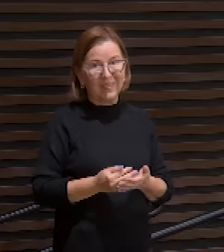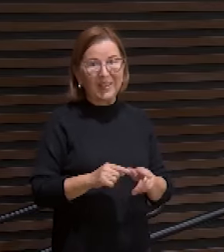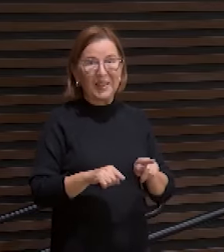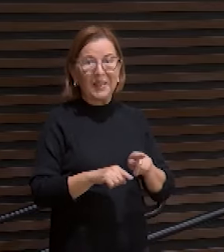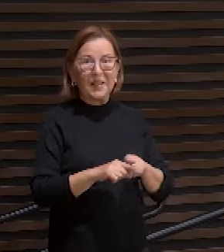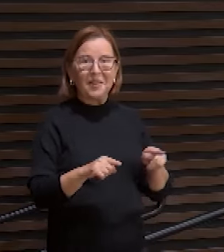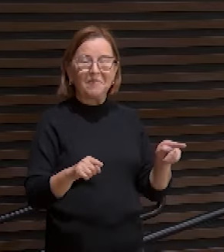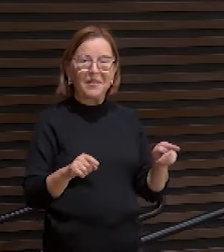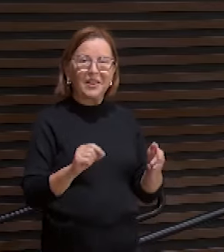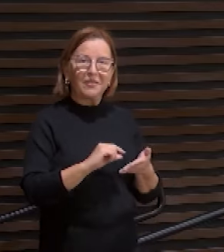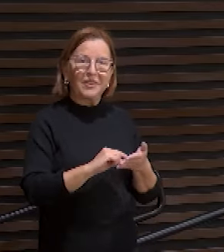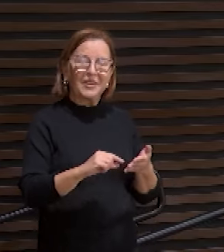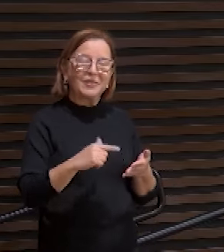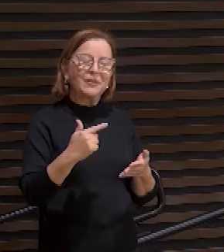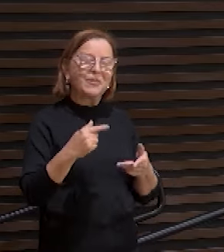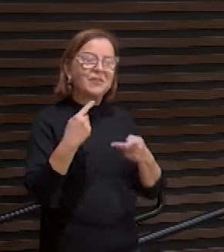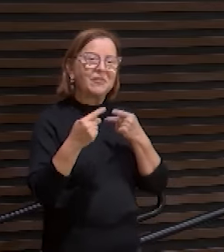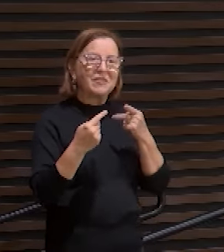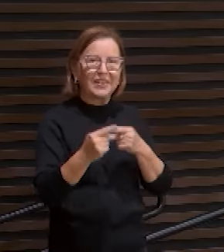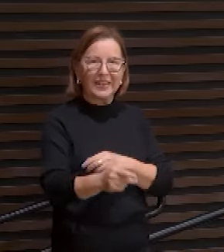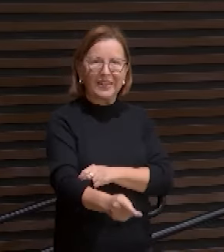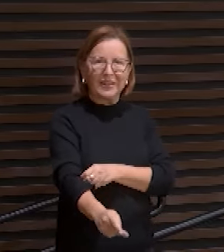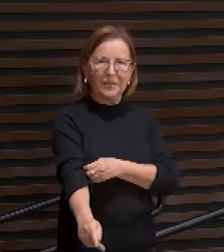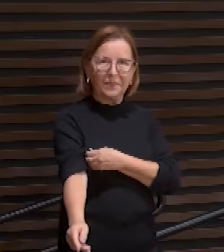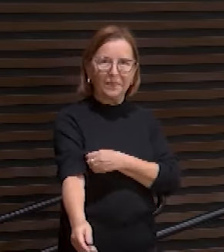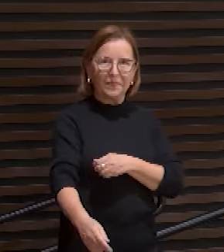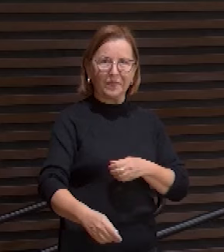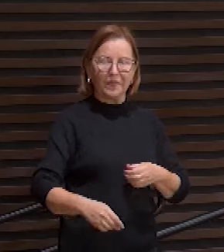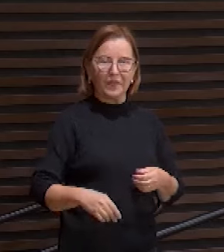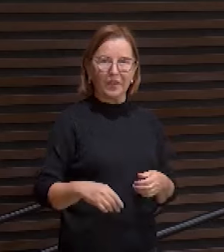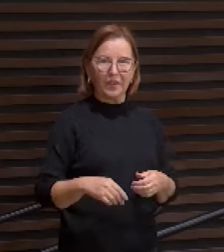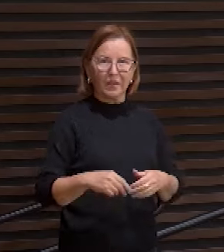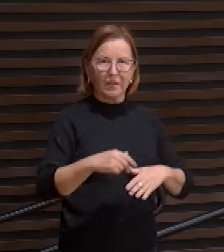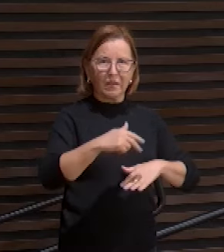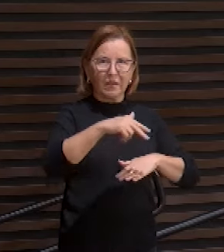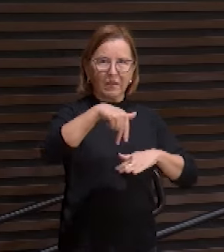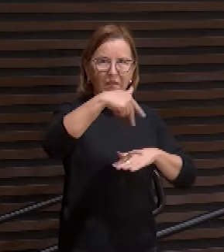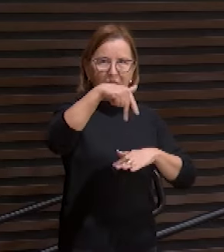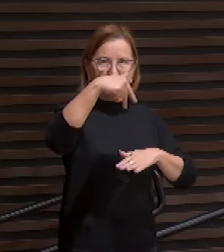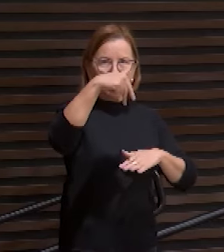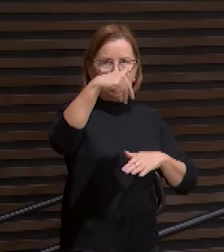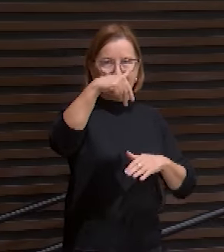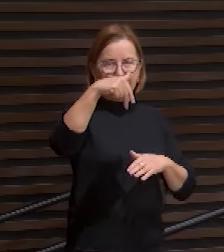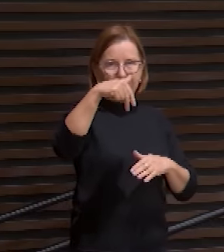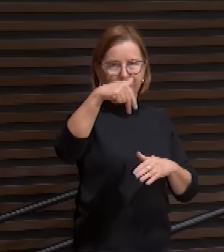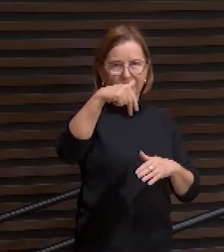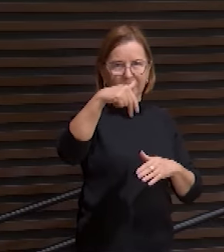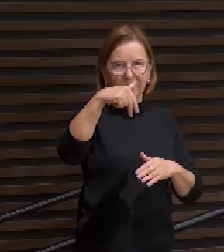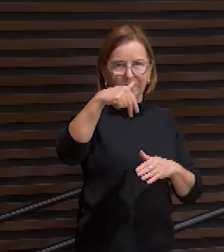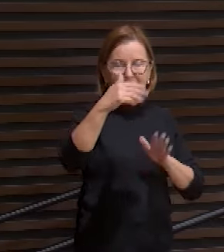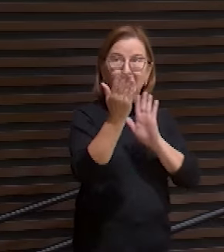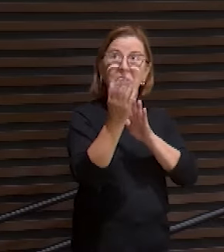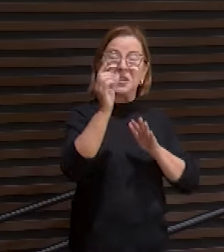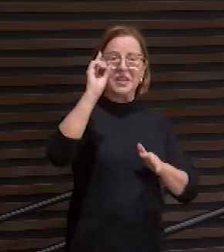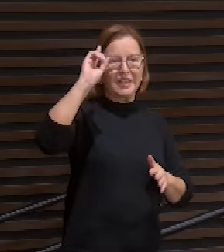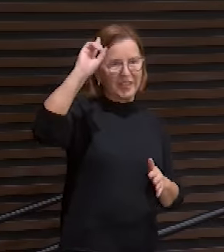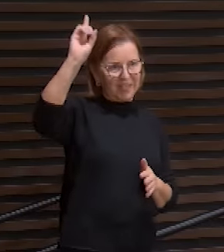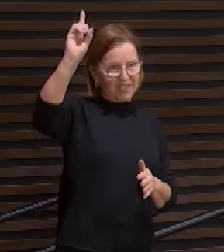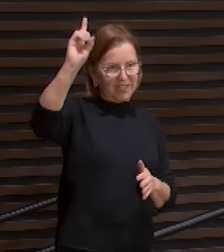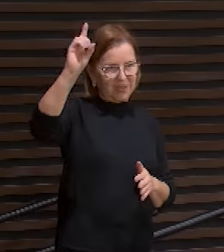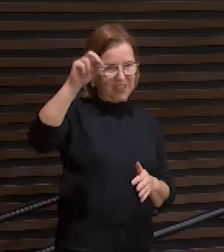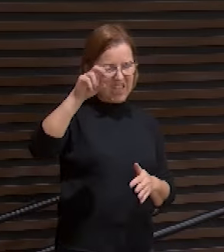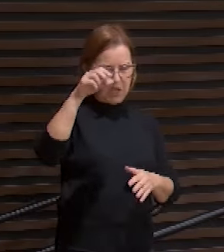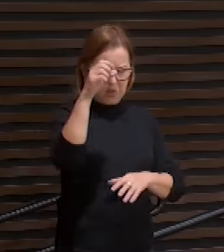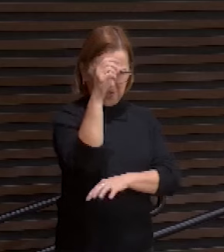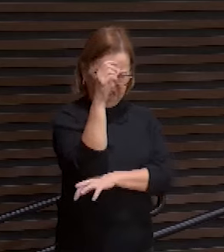atitude nossa para com ele. Dizendo que ele foi subindo como um renovo perante ele, perante Deus, e como raiz de uma